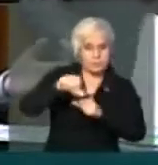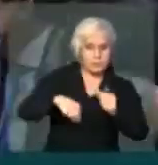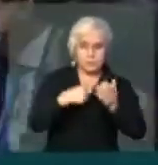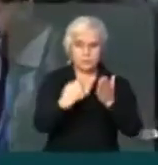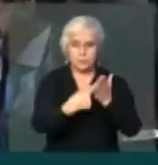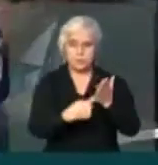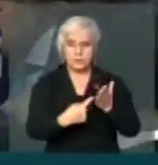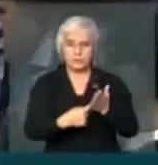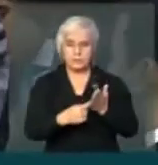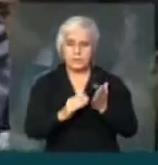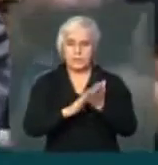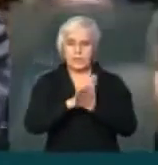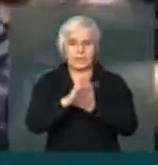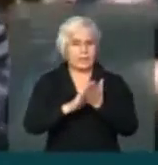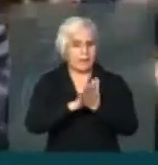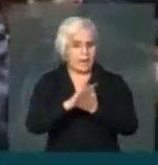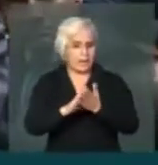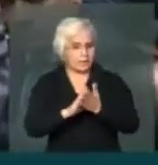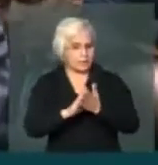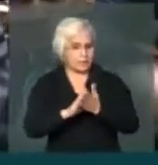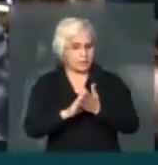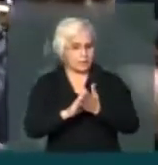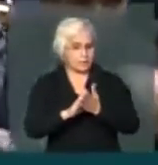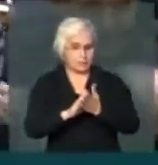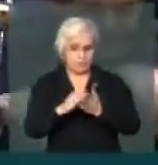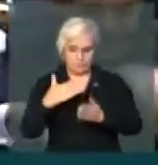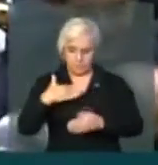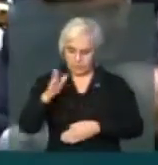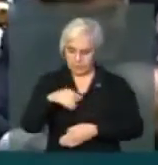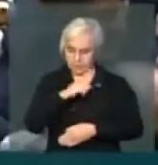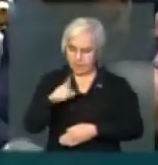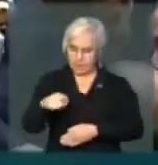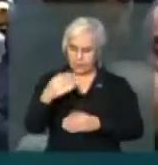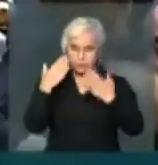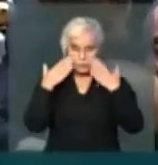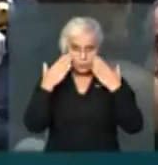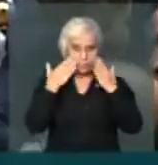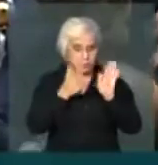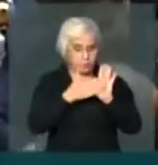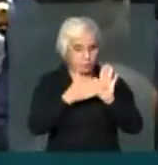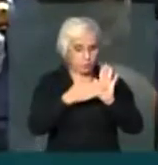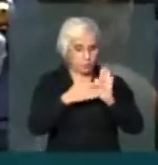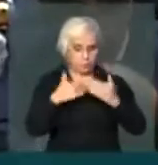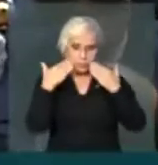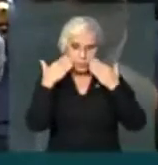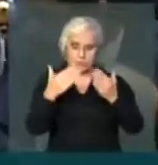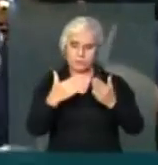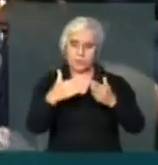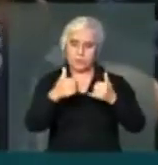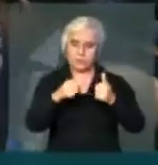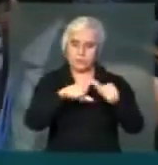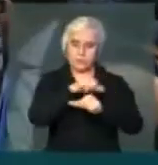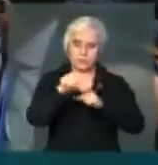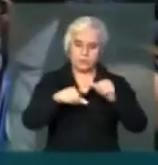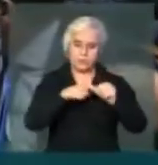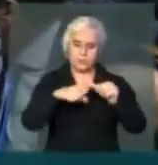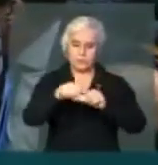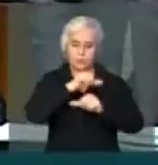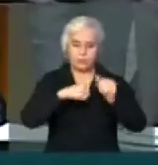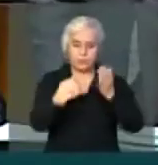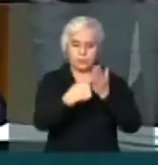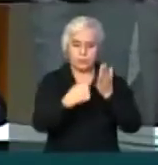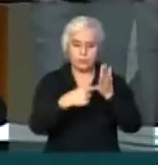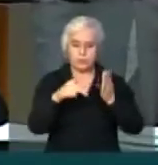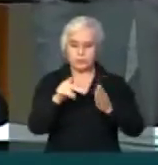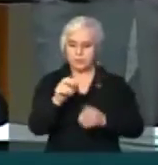nada que me impeça de propor, porque quando se apresenta um requerimento de alteração de pauta, o que você